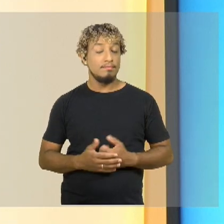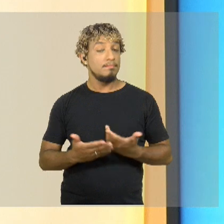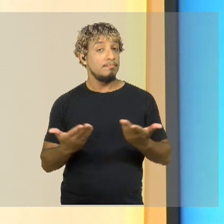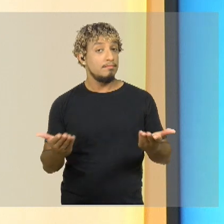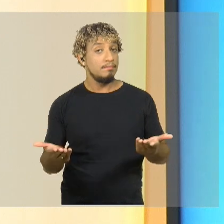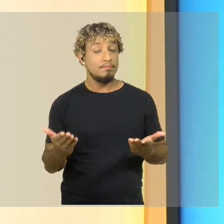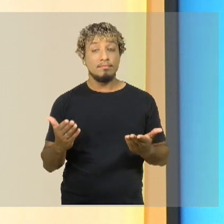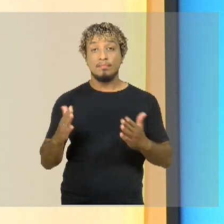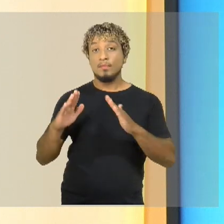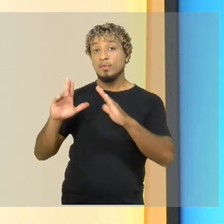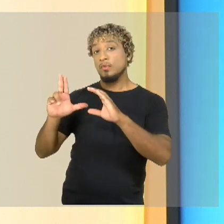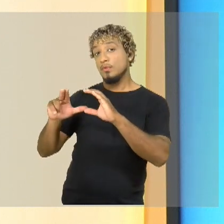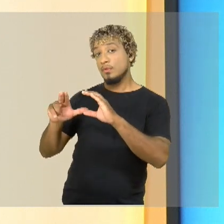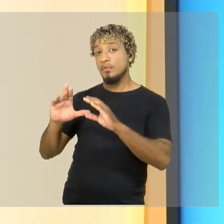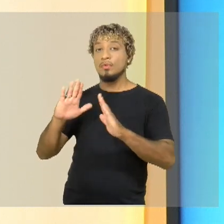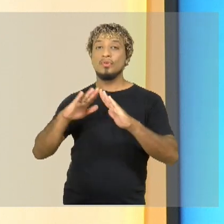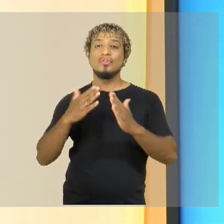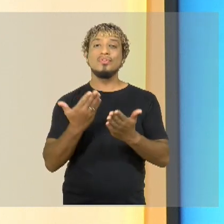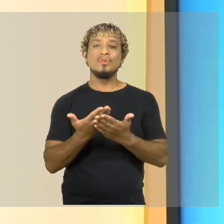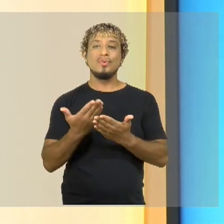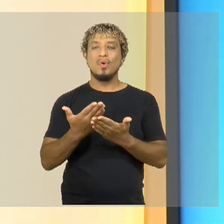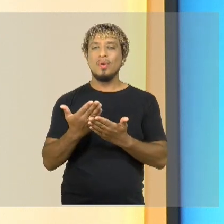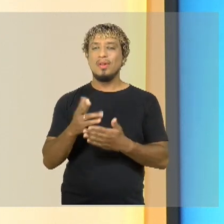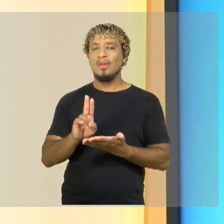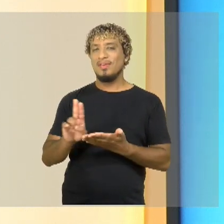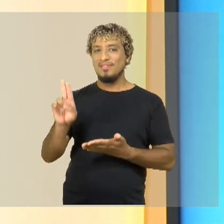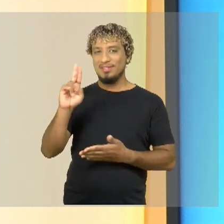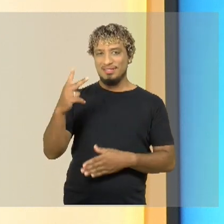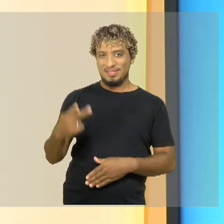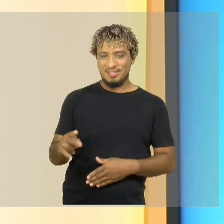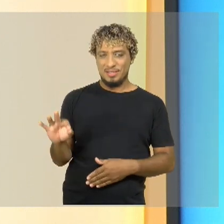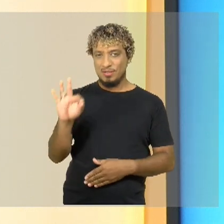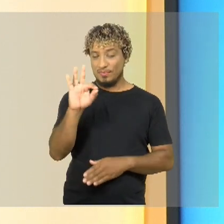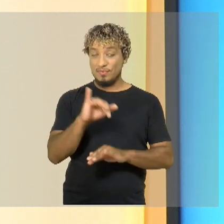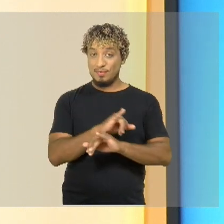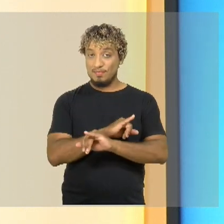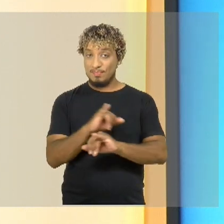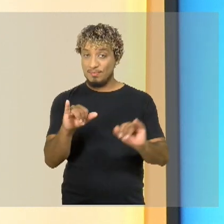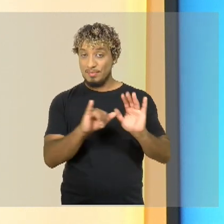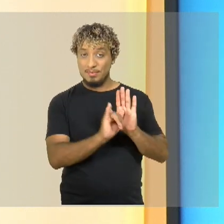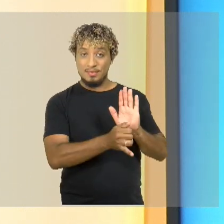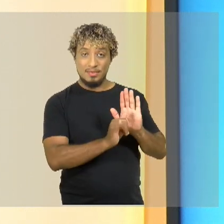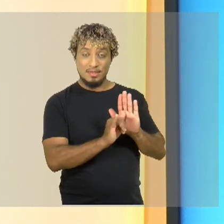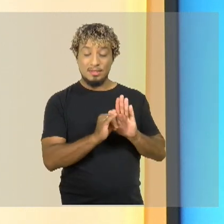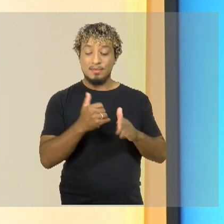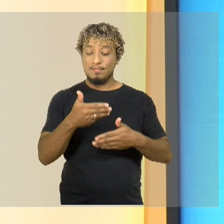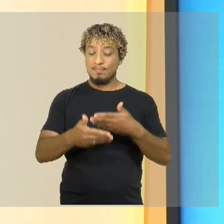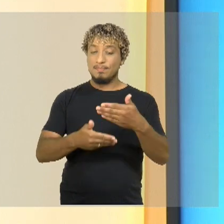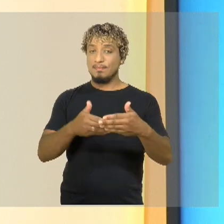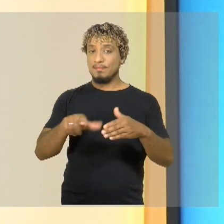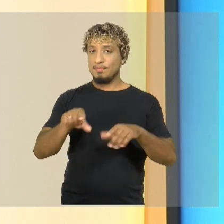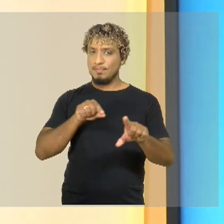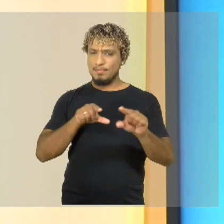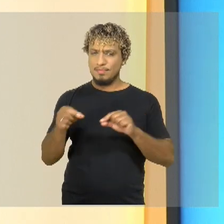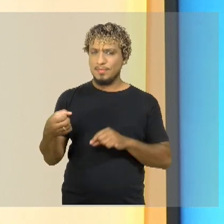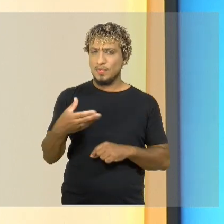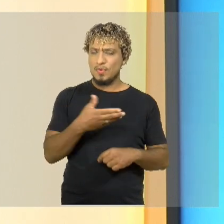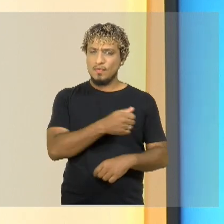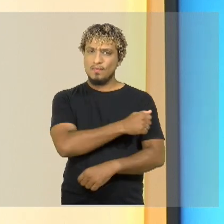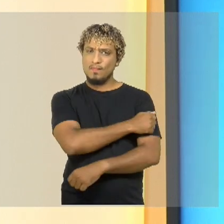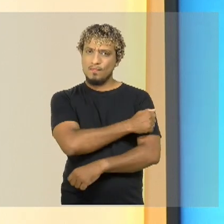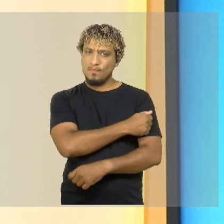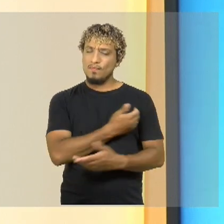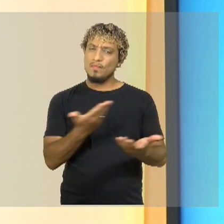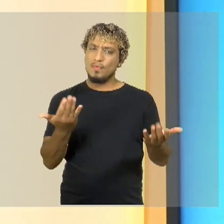O Colégio Universitário da UFMA, o Colum, divulgou o editado, o processo seletivo para ingresso de novos estudantes.